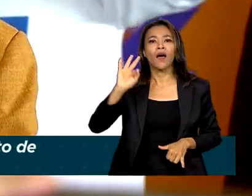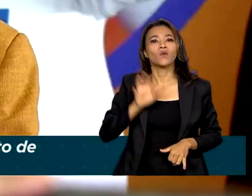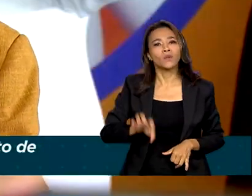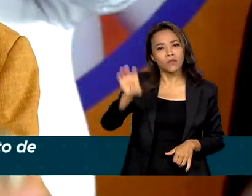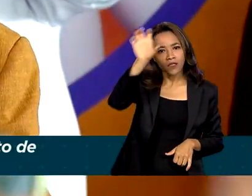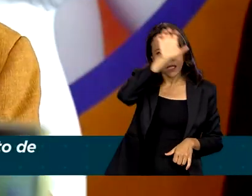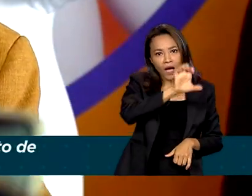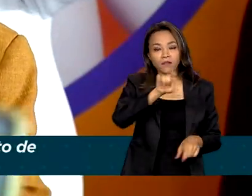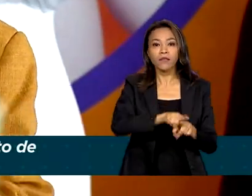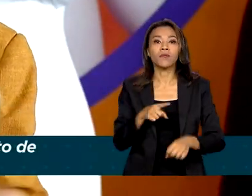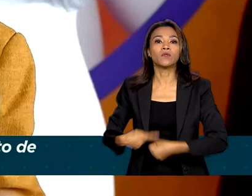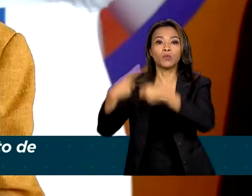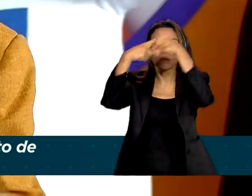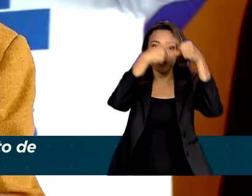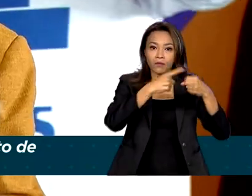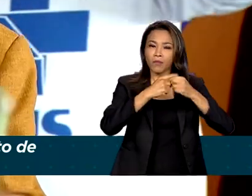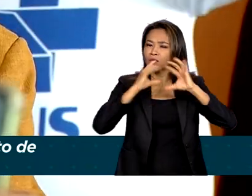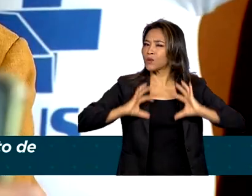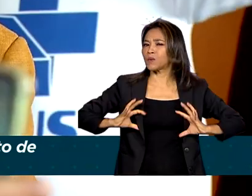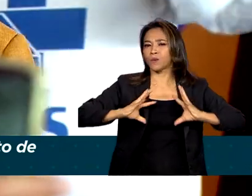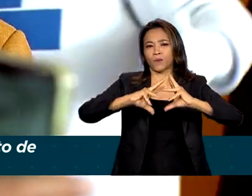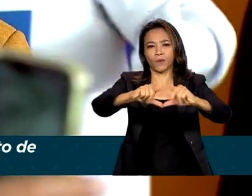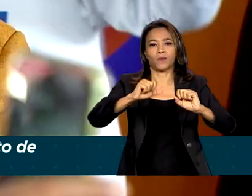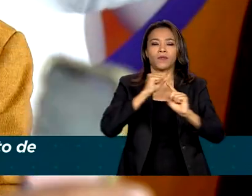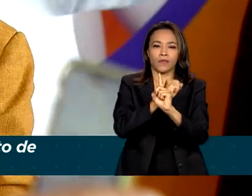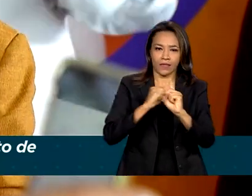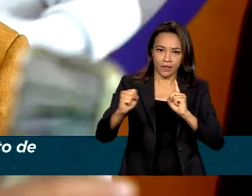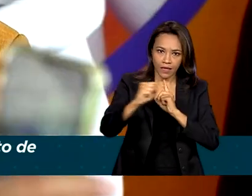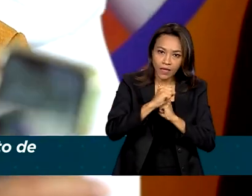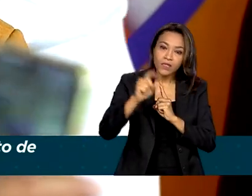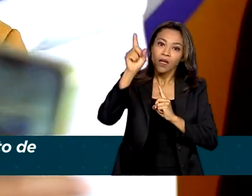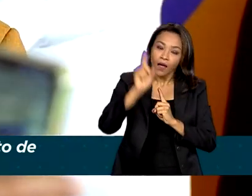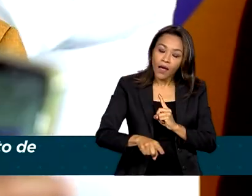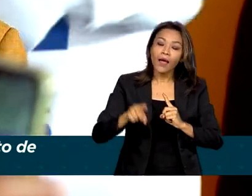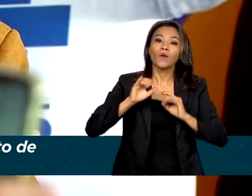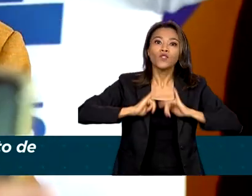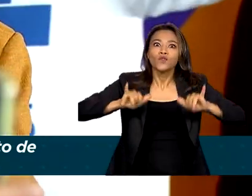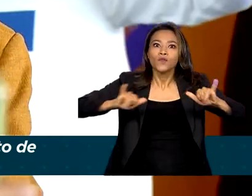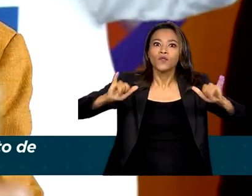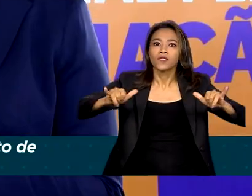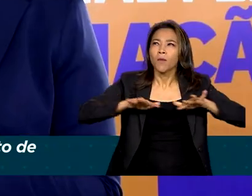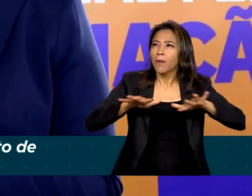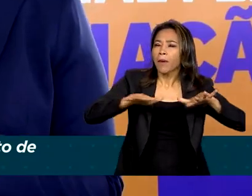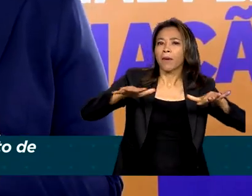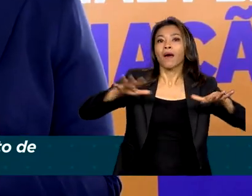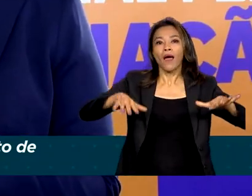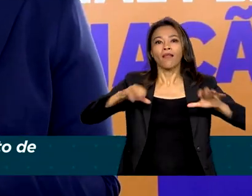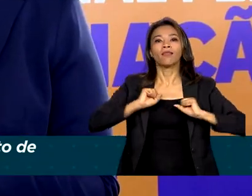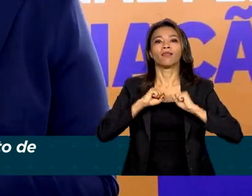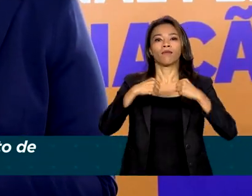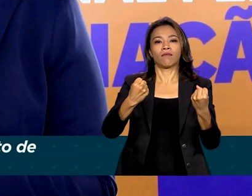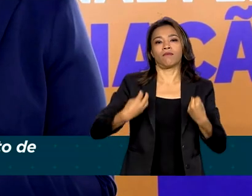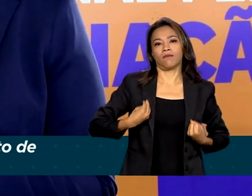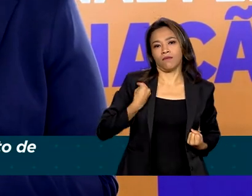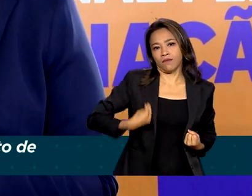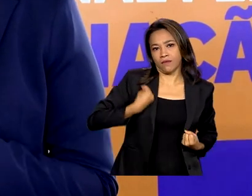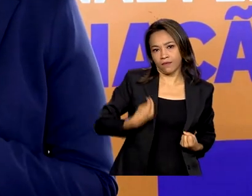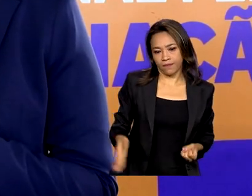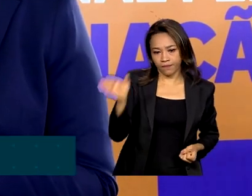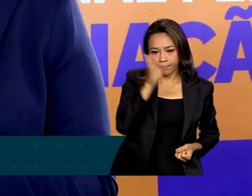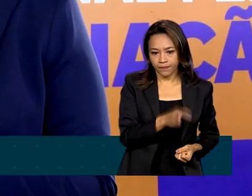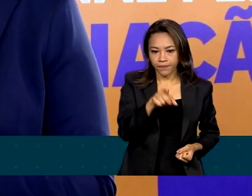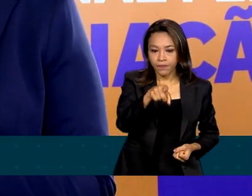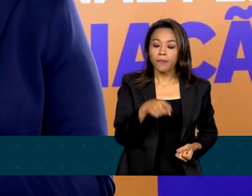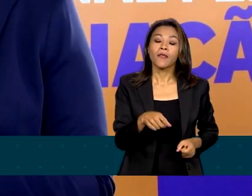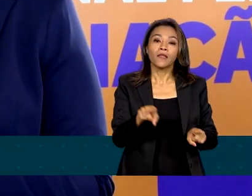estaduais, municipais, de toda a sociedade, é o movimento em defesa da vida. Além do reforço da vacinação